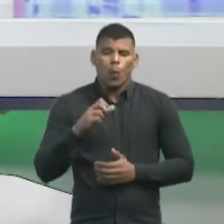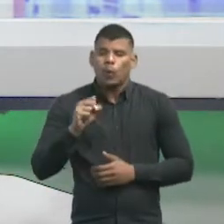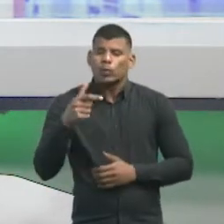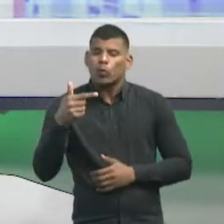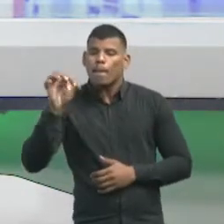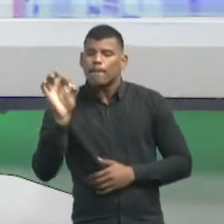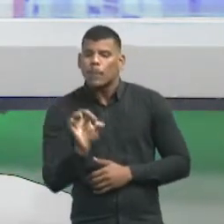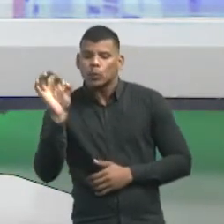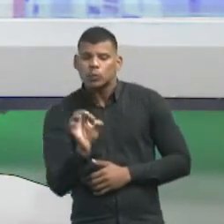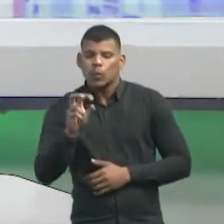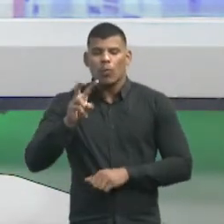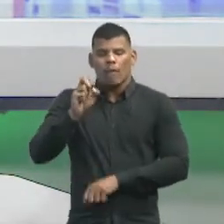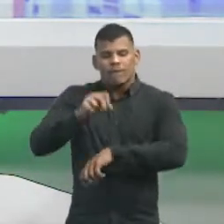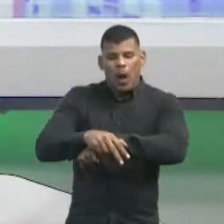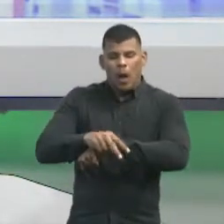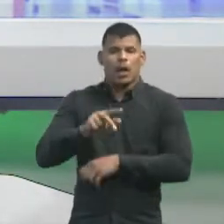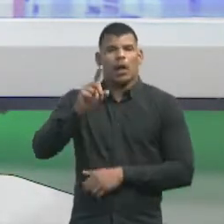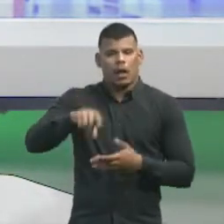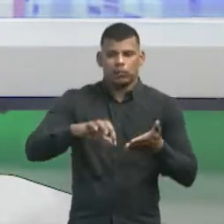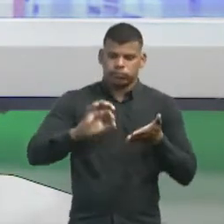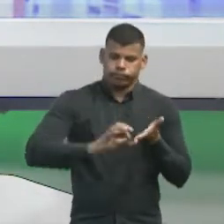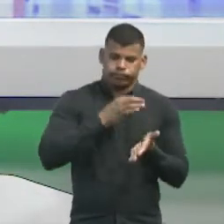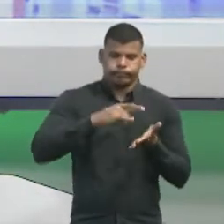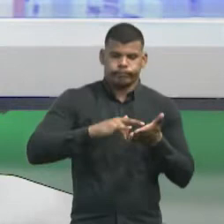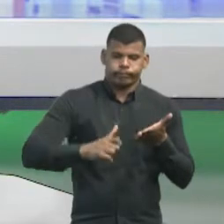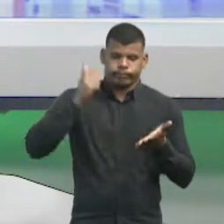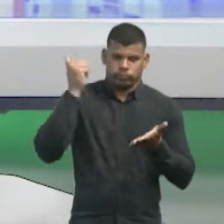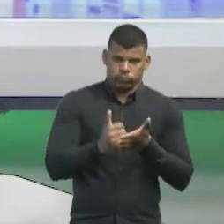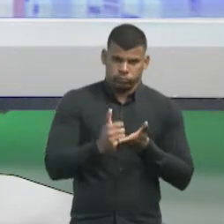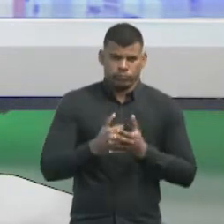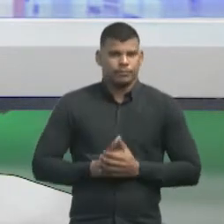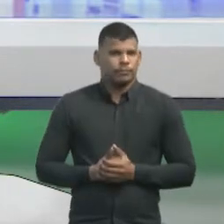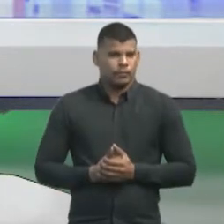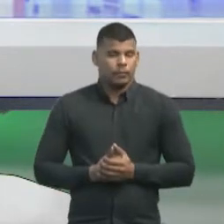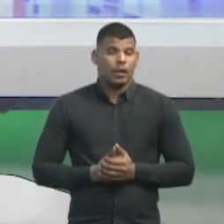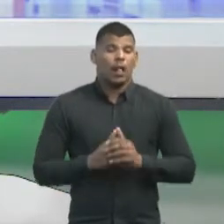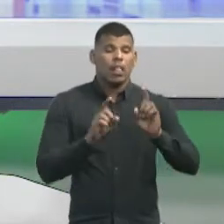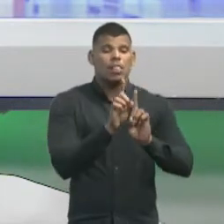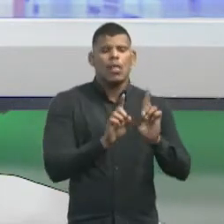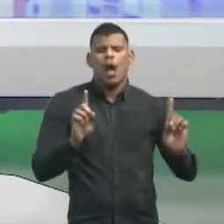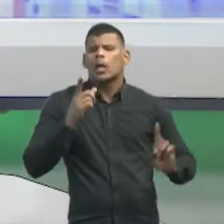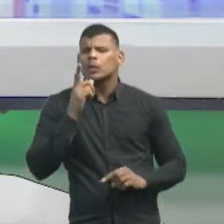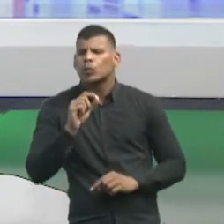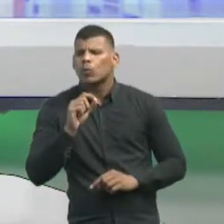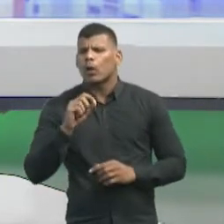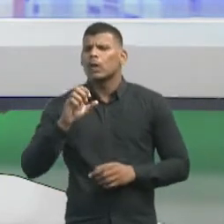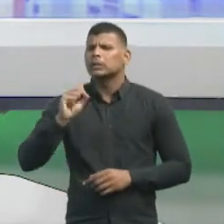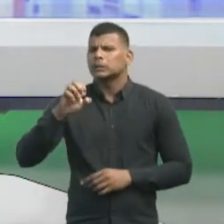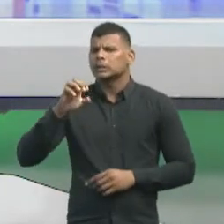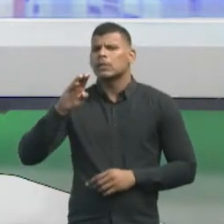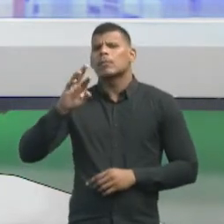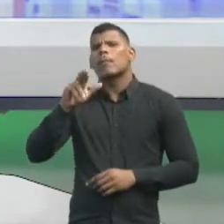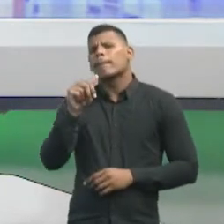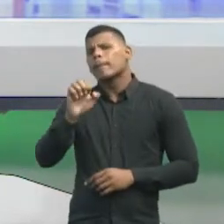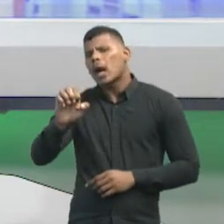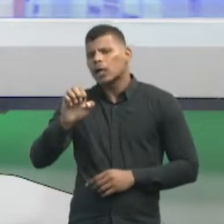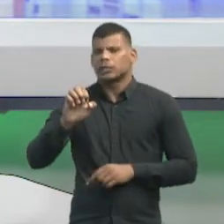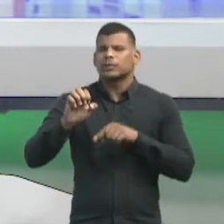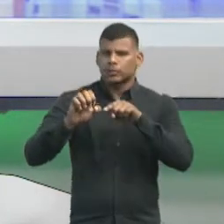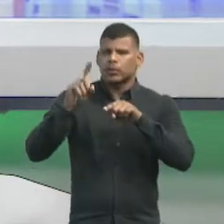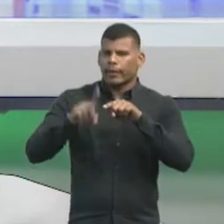criadas com carteira assinada. Os dados são do SEBRAE, com base no Cadastro Geral de Empregados e